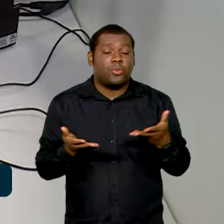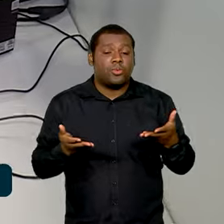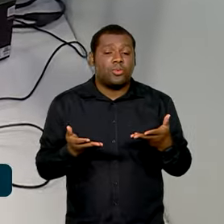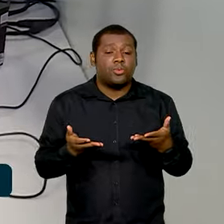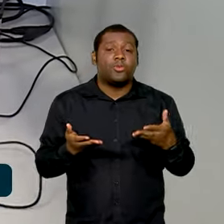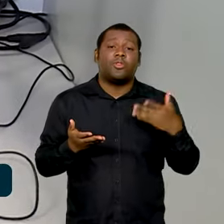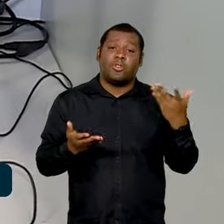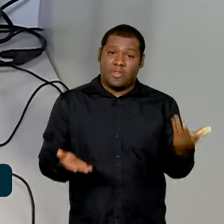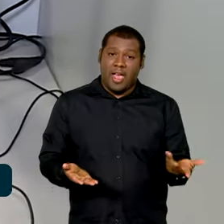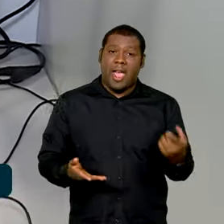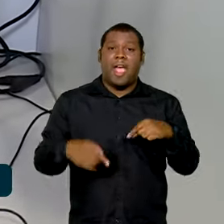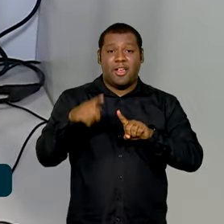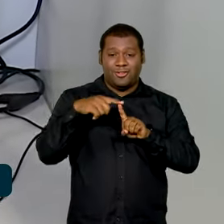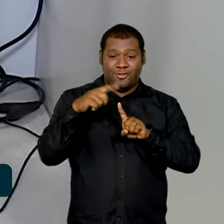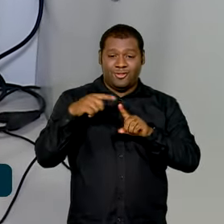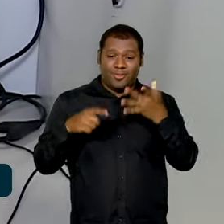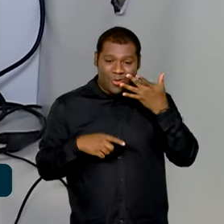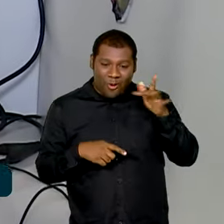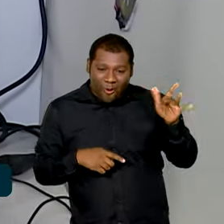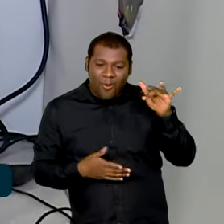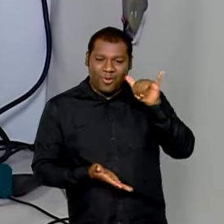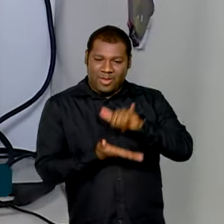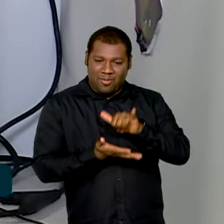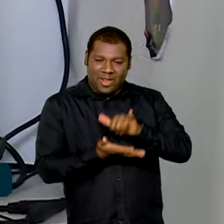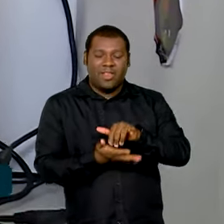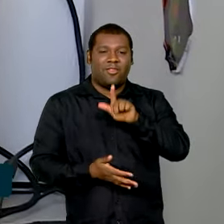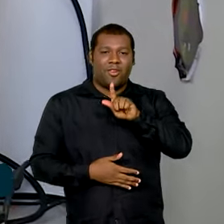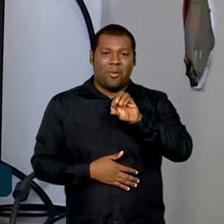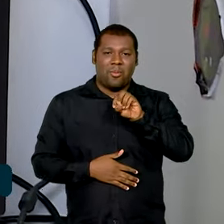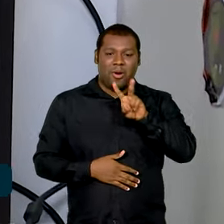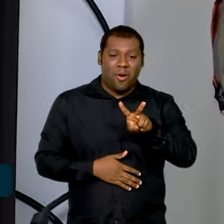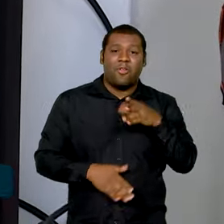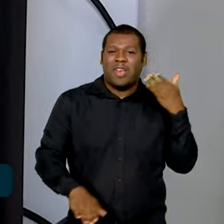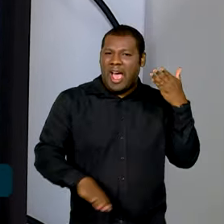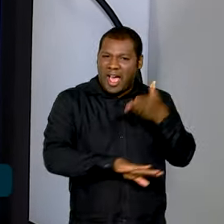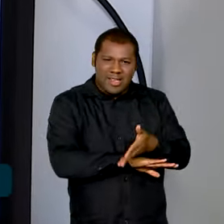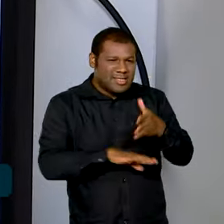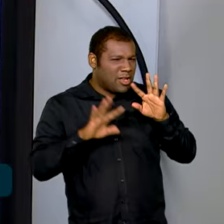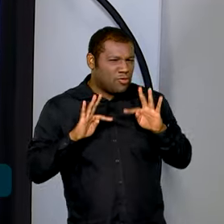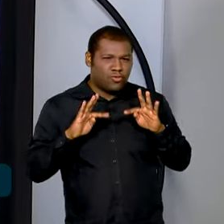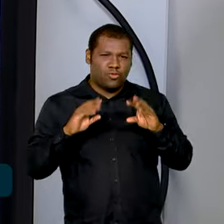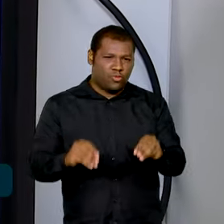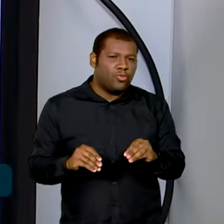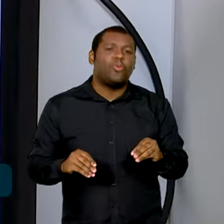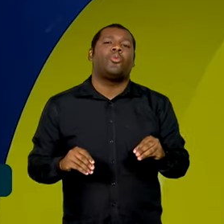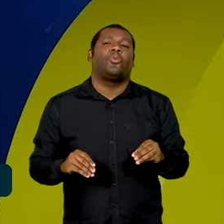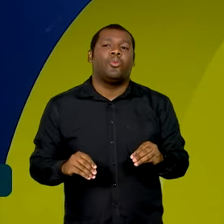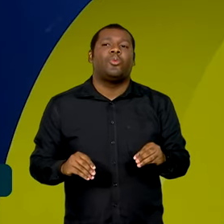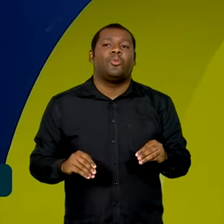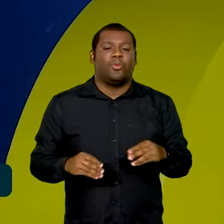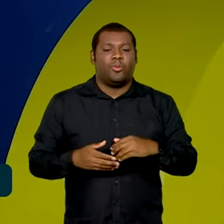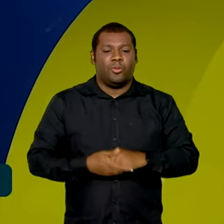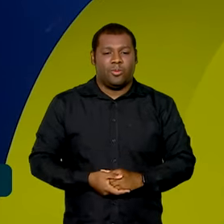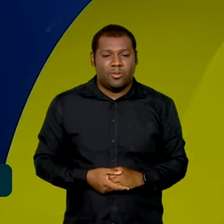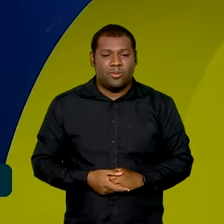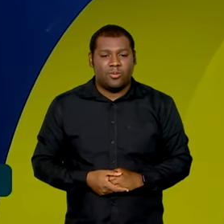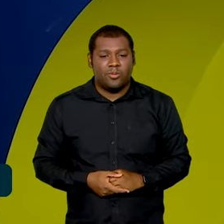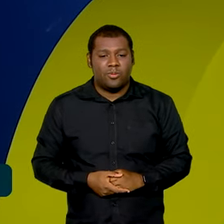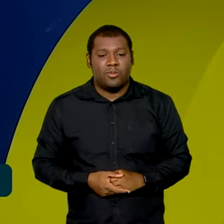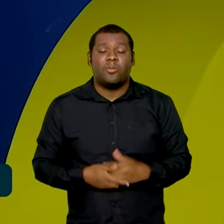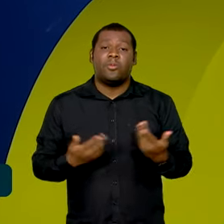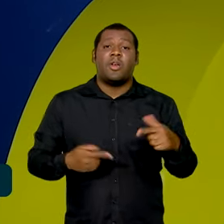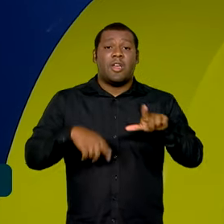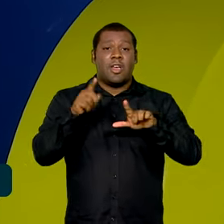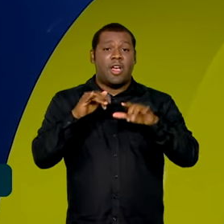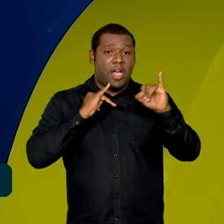ao nível ouro da plataforma, o que permite acesso a mais serviços e funcionalidades. A questão da declaração dos